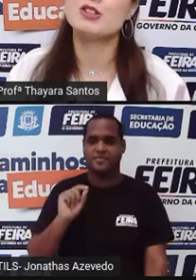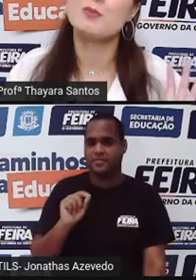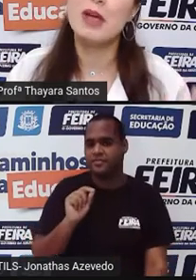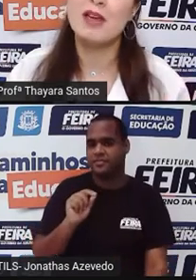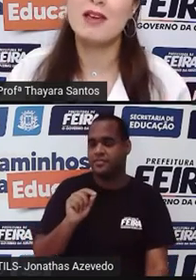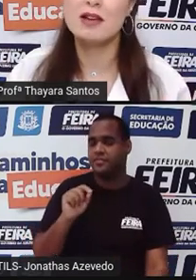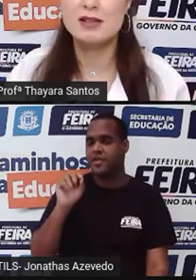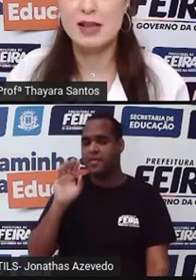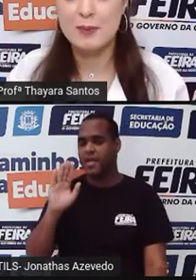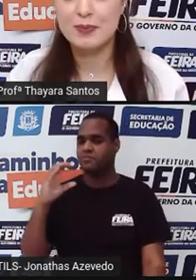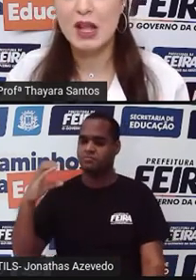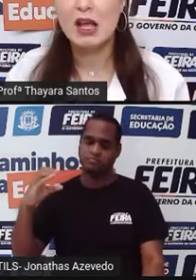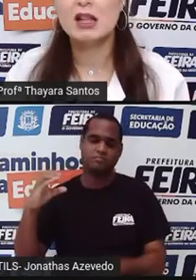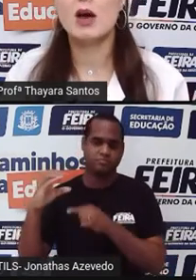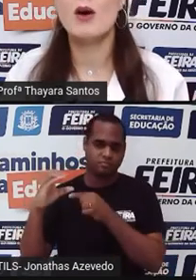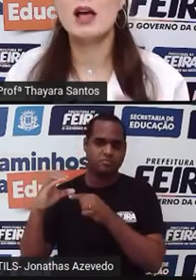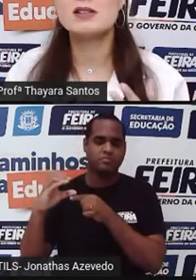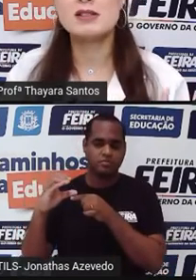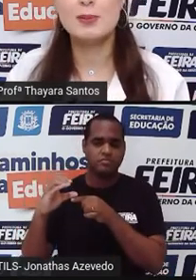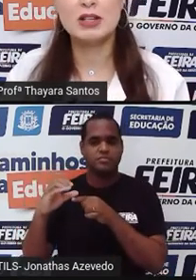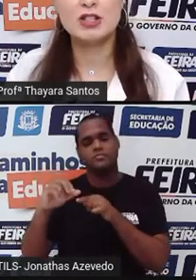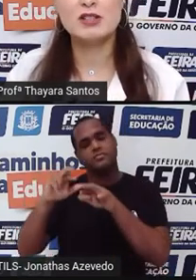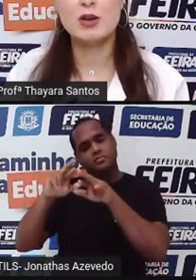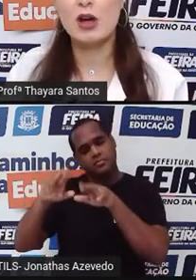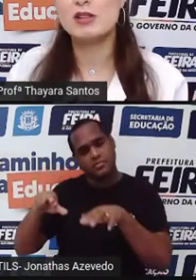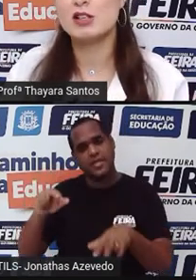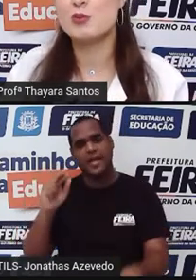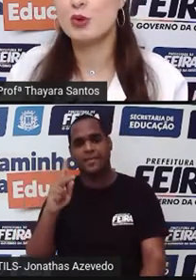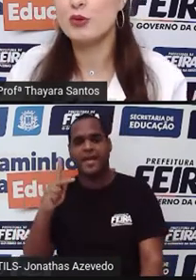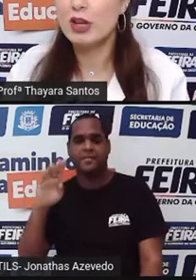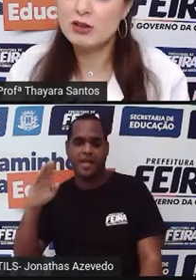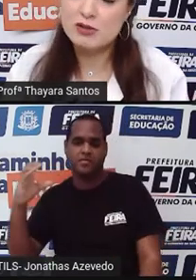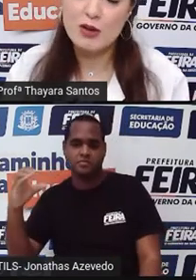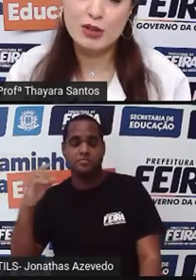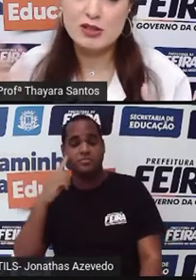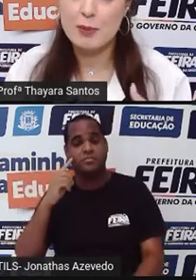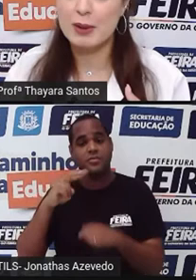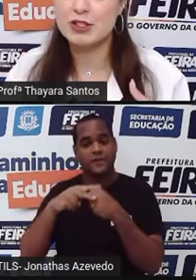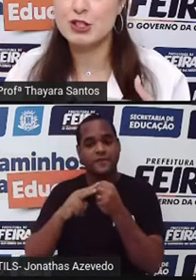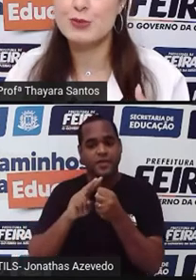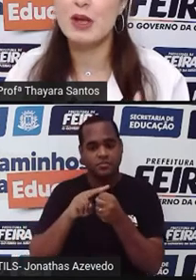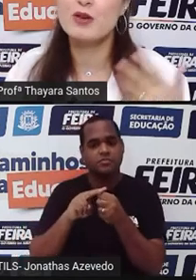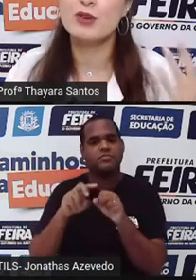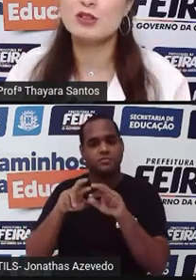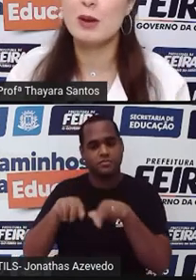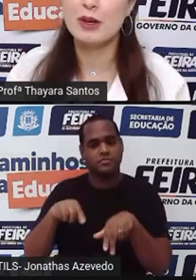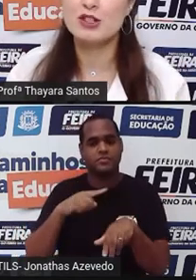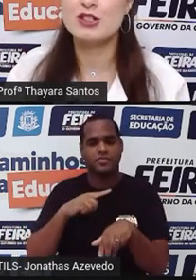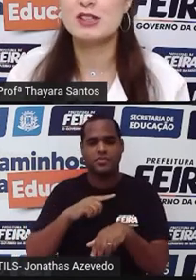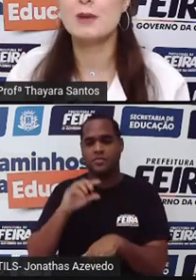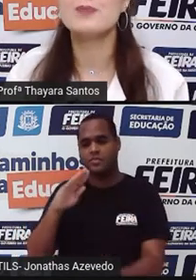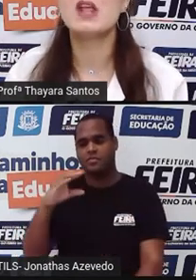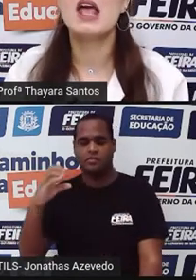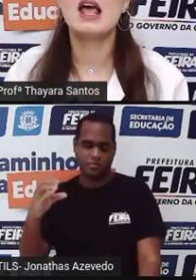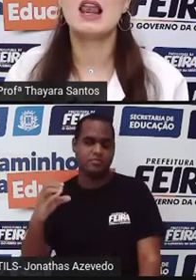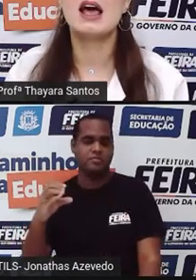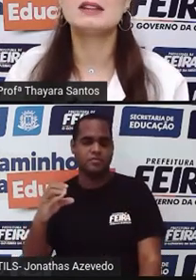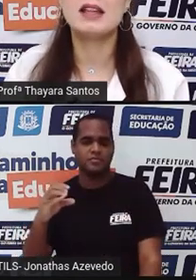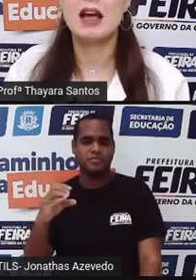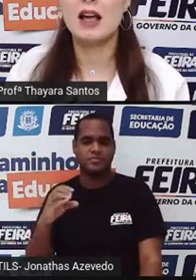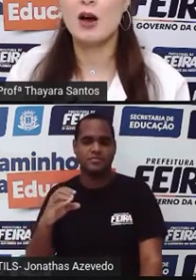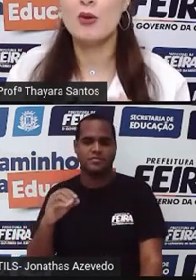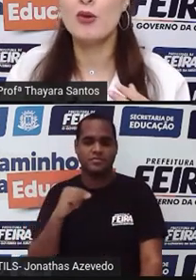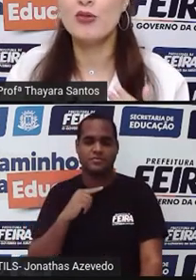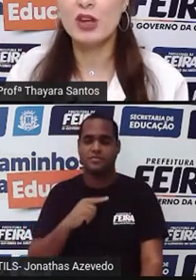hepatites B e C. Então, essas hepatites são causadas por um vírus, né, o vírus da hepatite B e o vírus da hepatite C. Ela